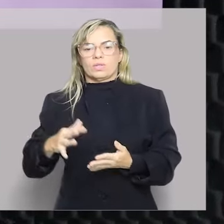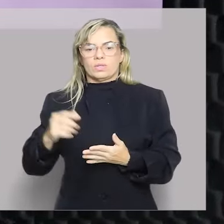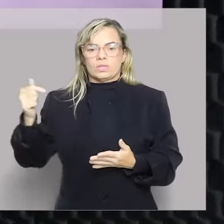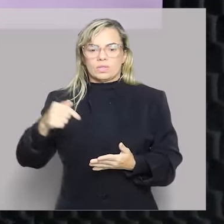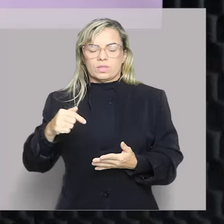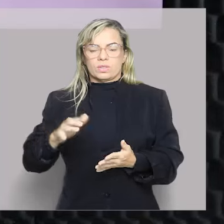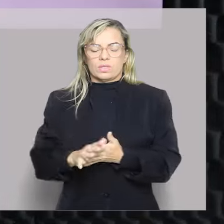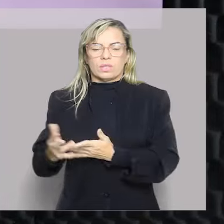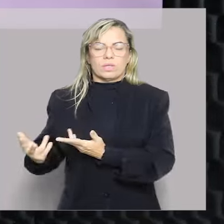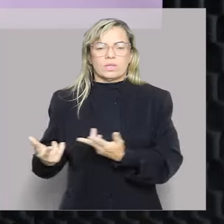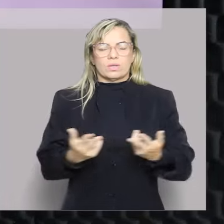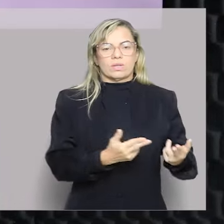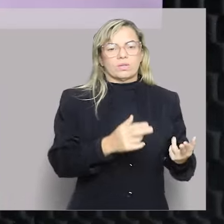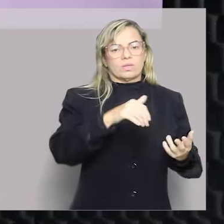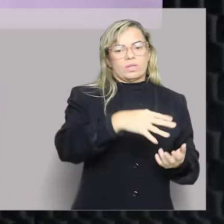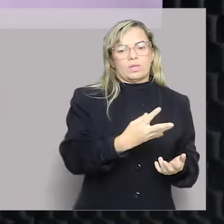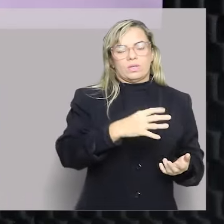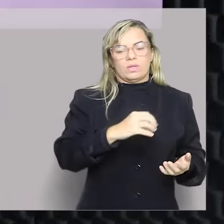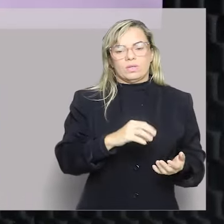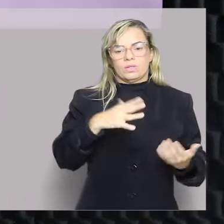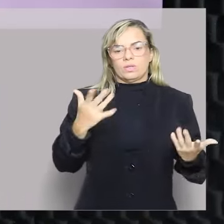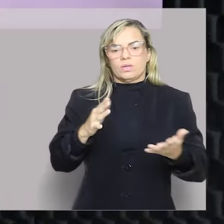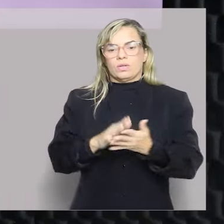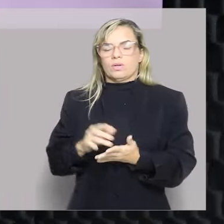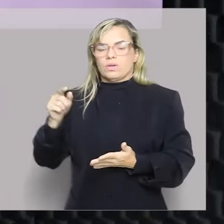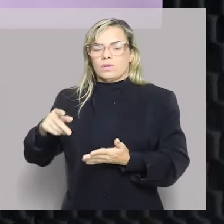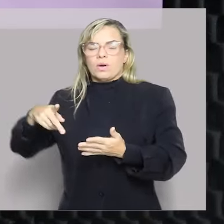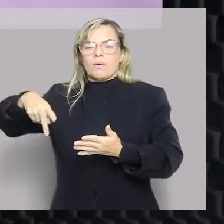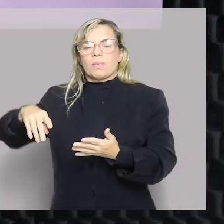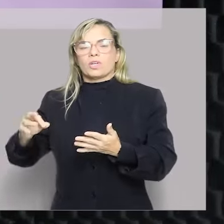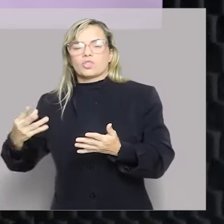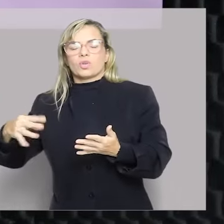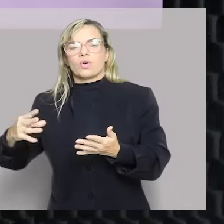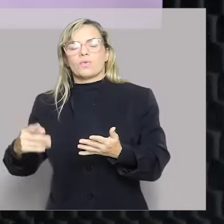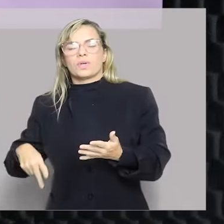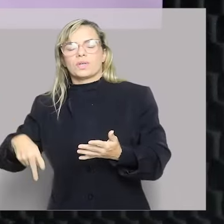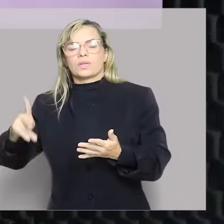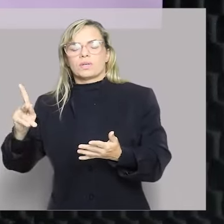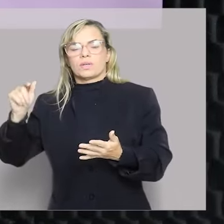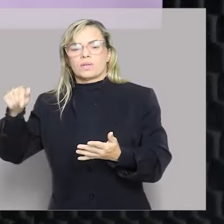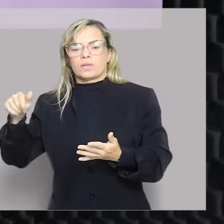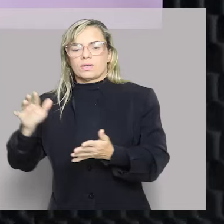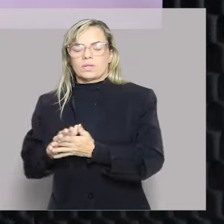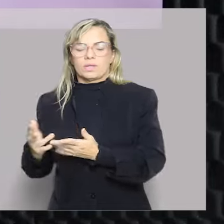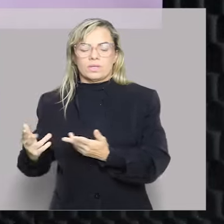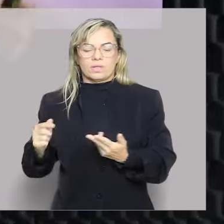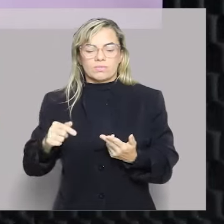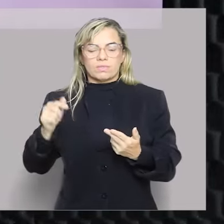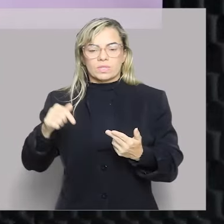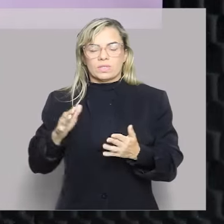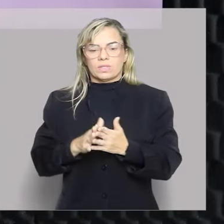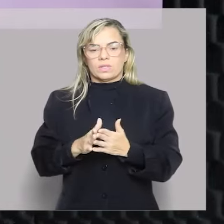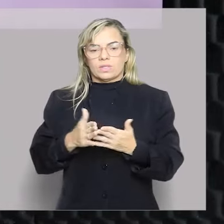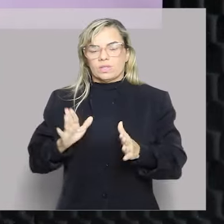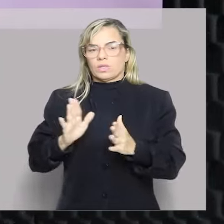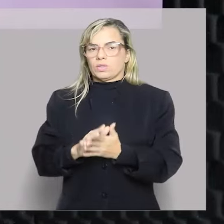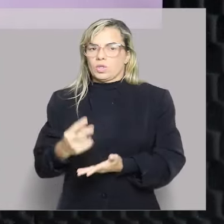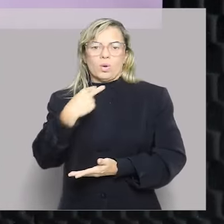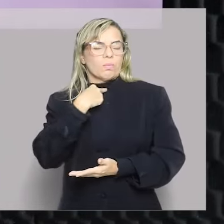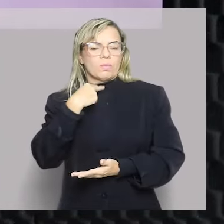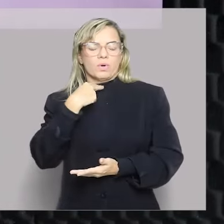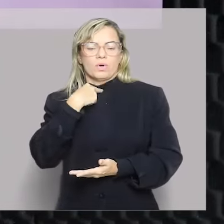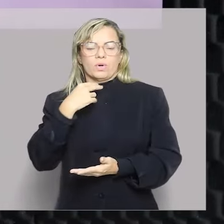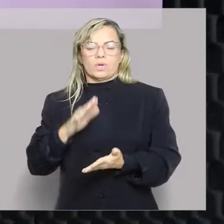natos. Por exemplo, o Petcovitch, mesmo sendo brasileiro naturalizado, não pode ser candidato a presidente da